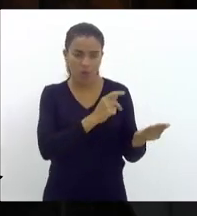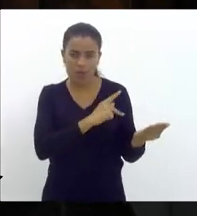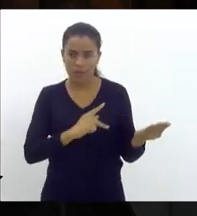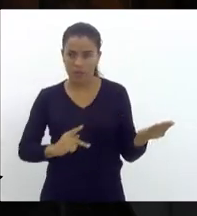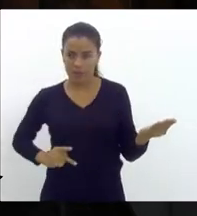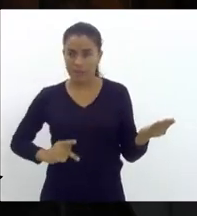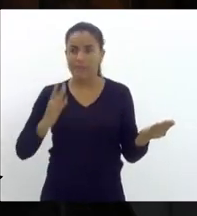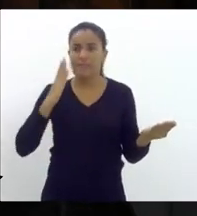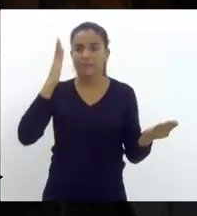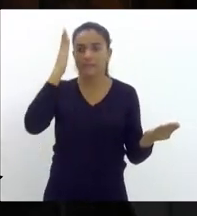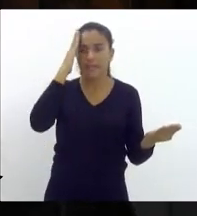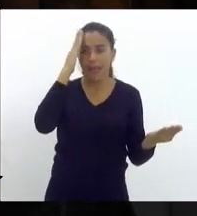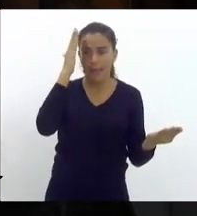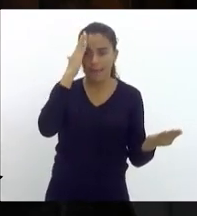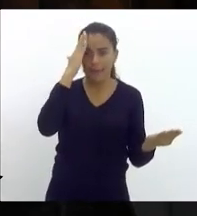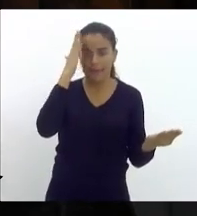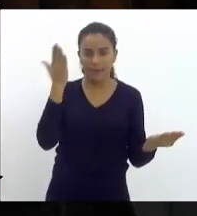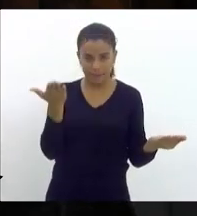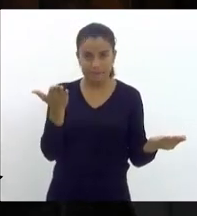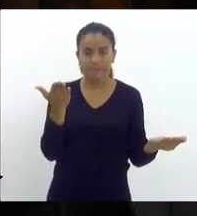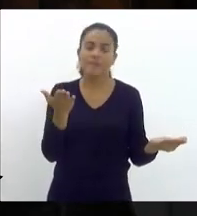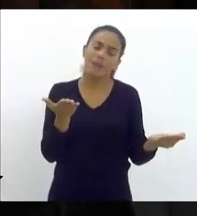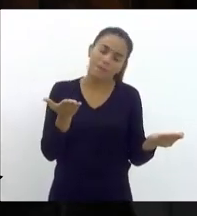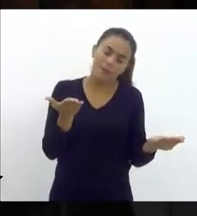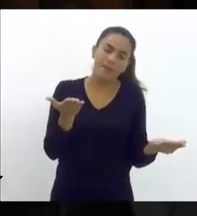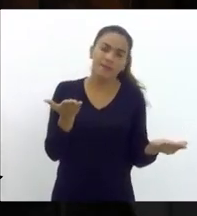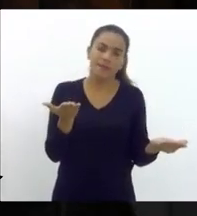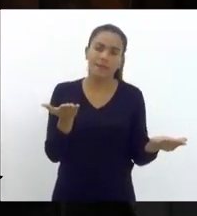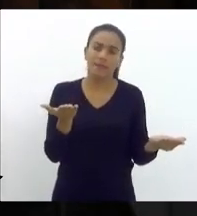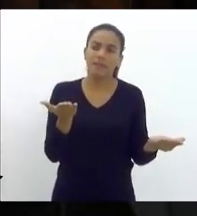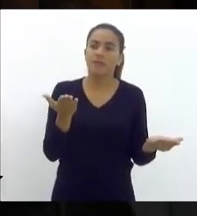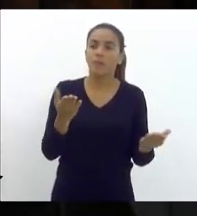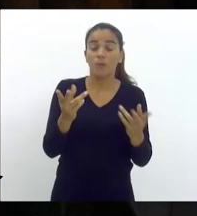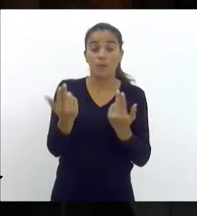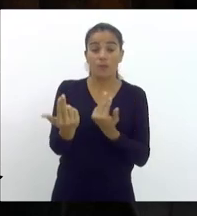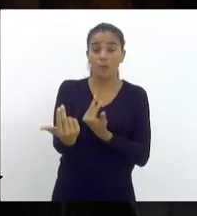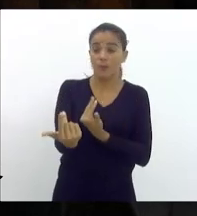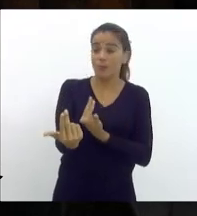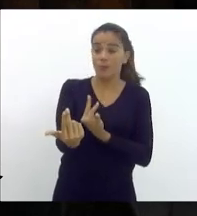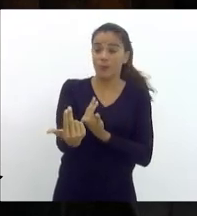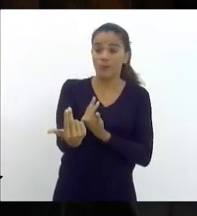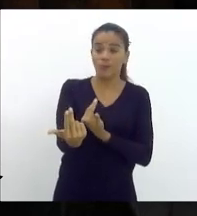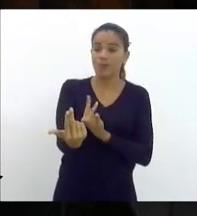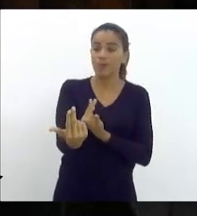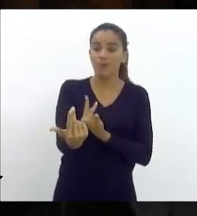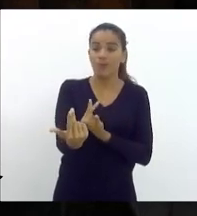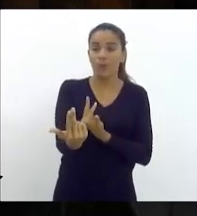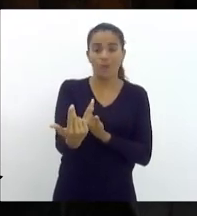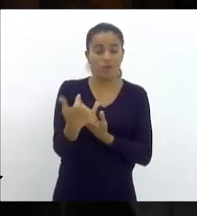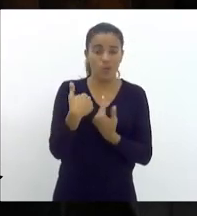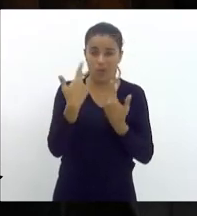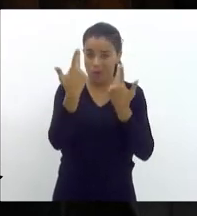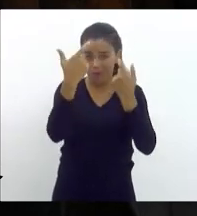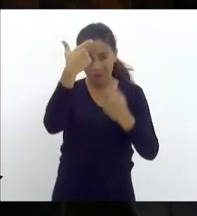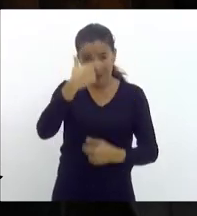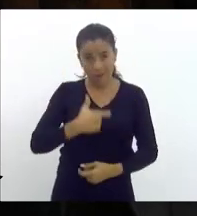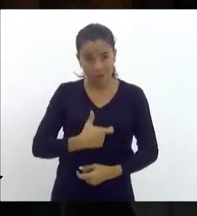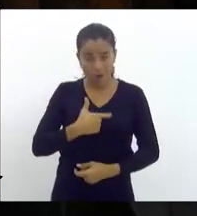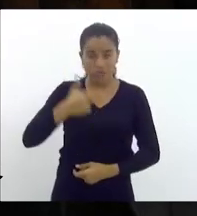exposa certamente do mesmo princípio que eu venho aqui